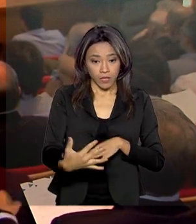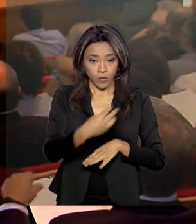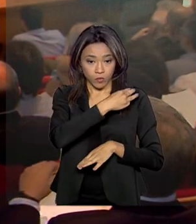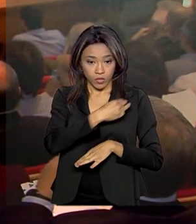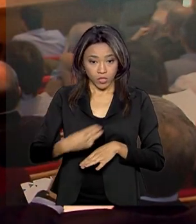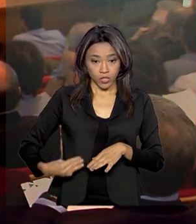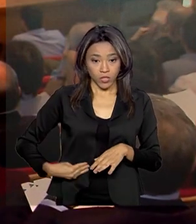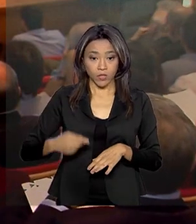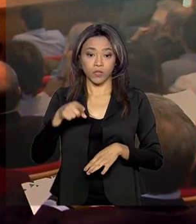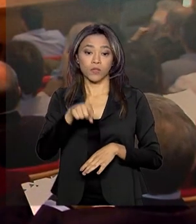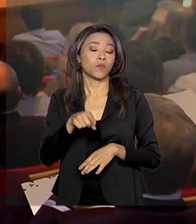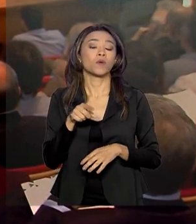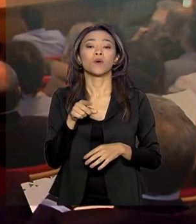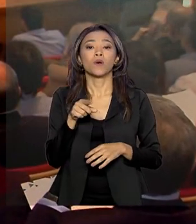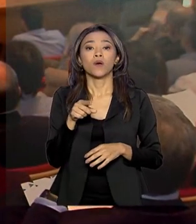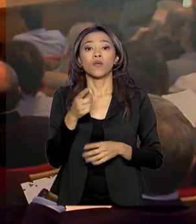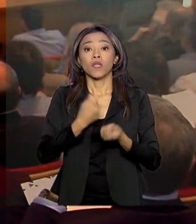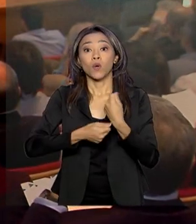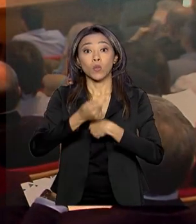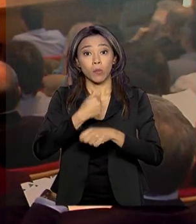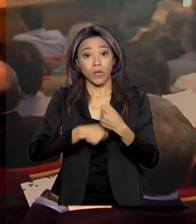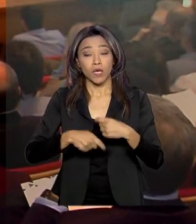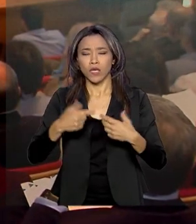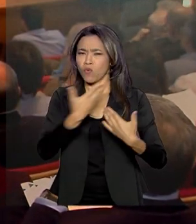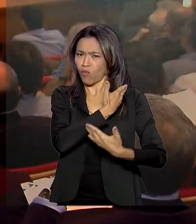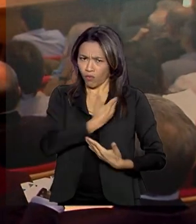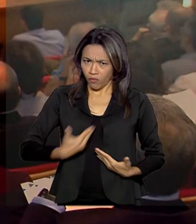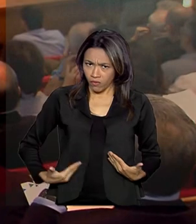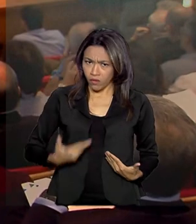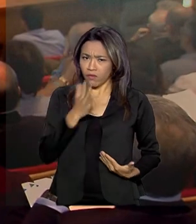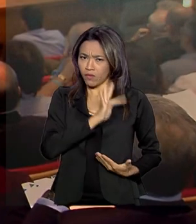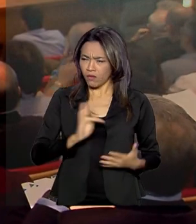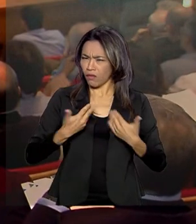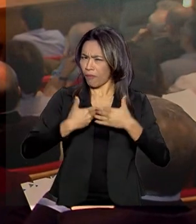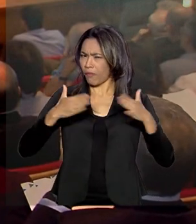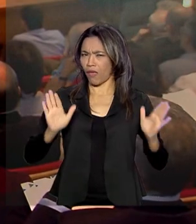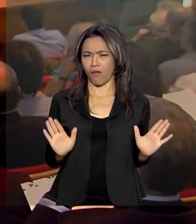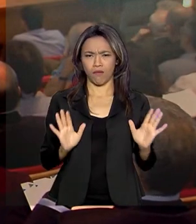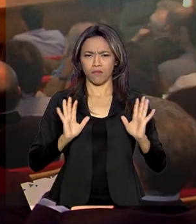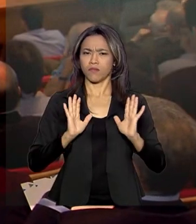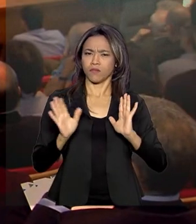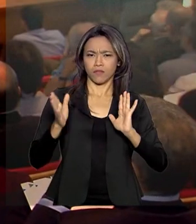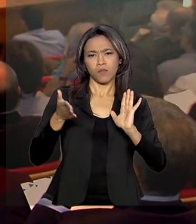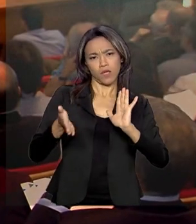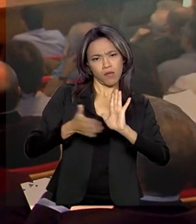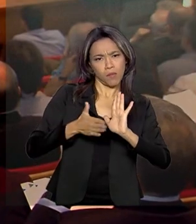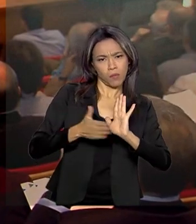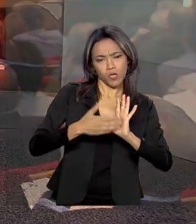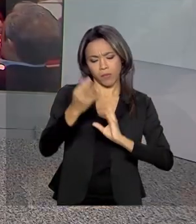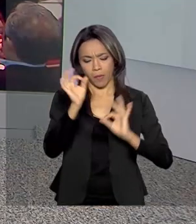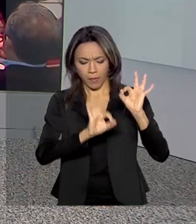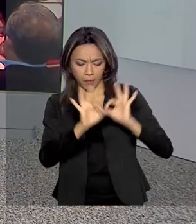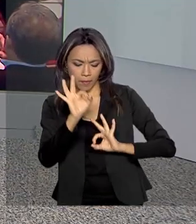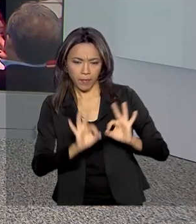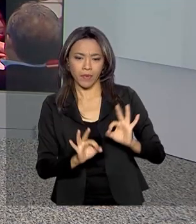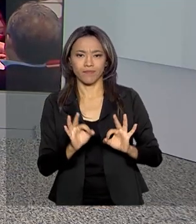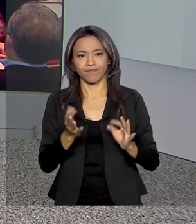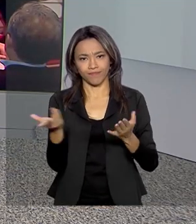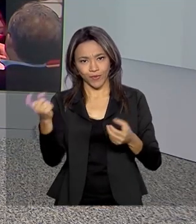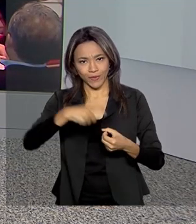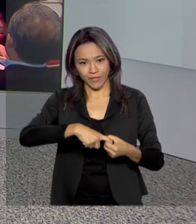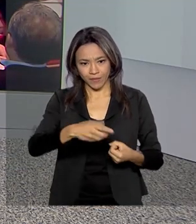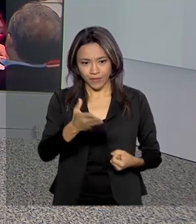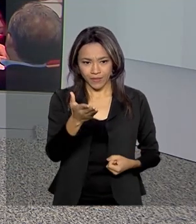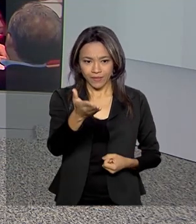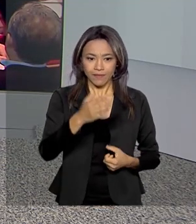governo federal está aberto ao diálogo para a concretização dessa proposta. Voltamos com você, Mara. Obrigada,